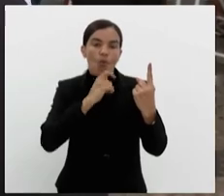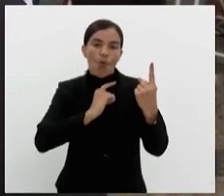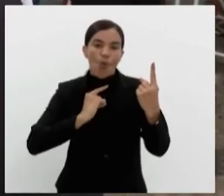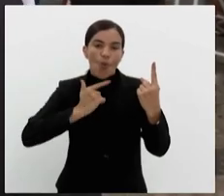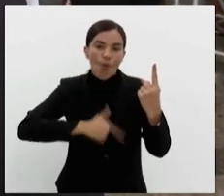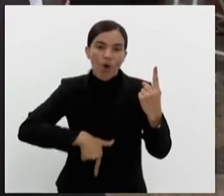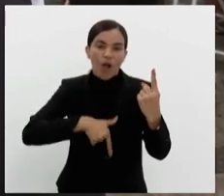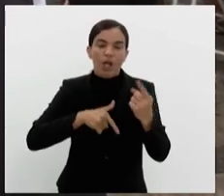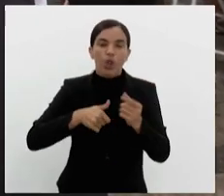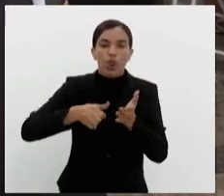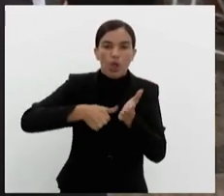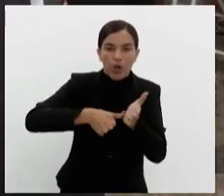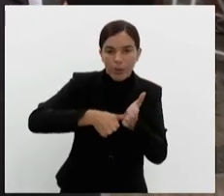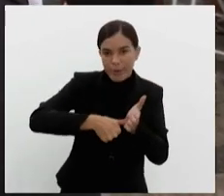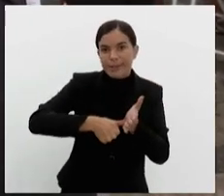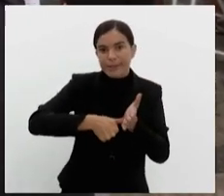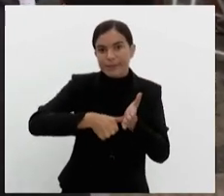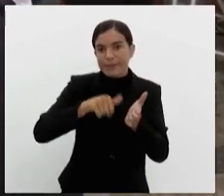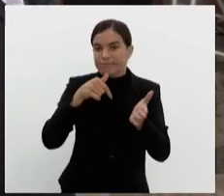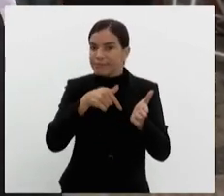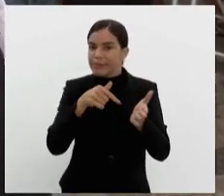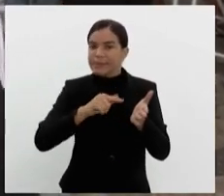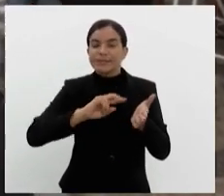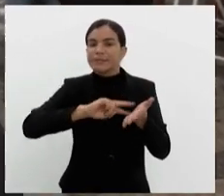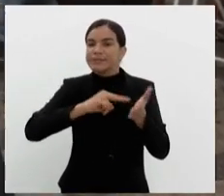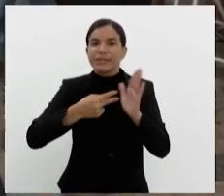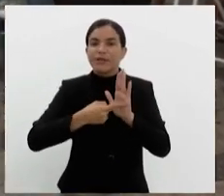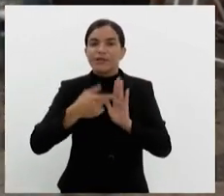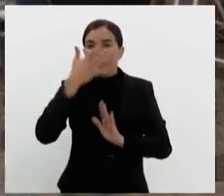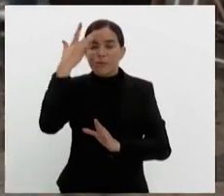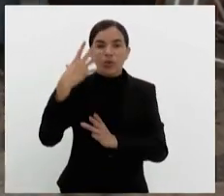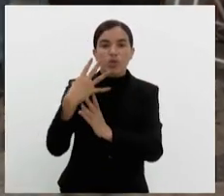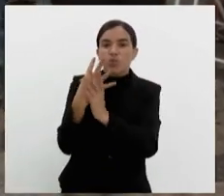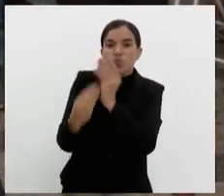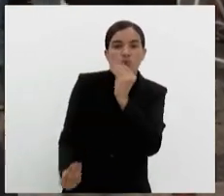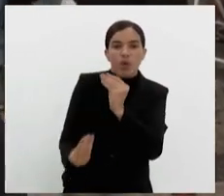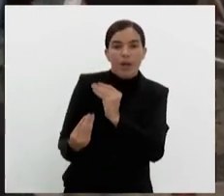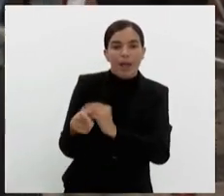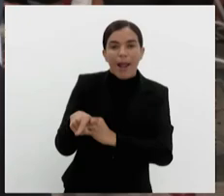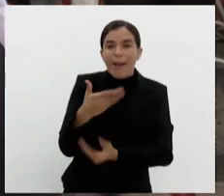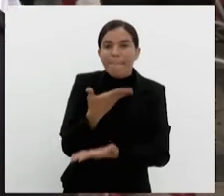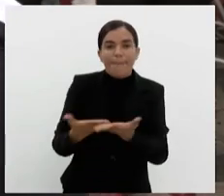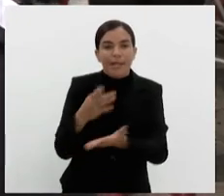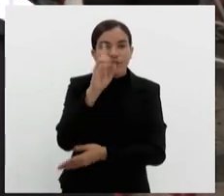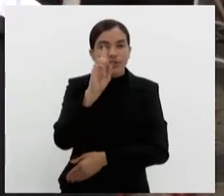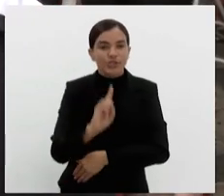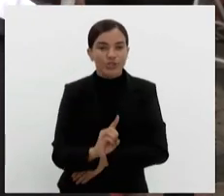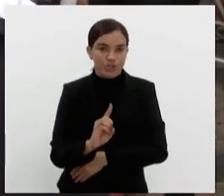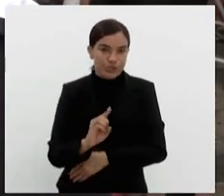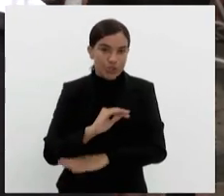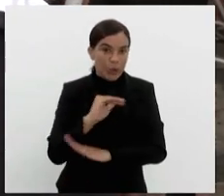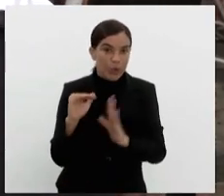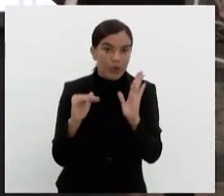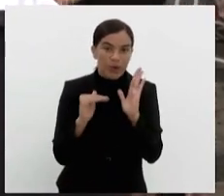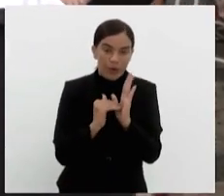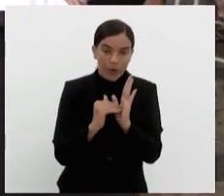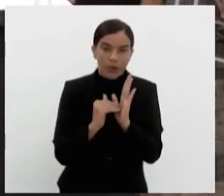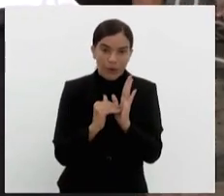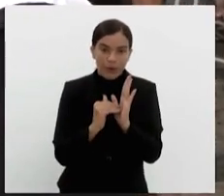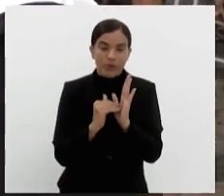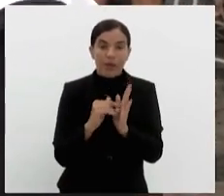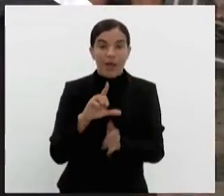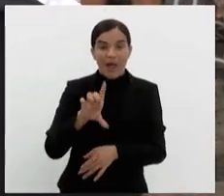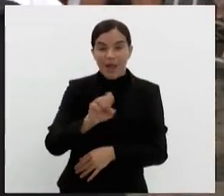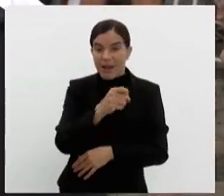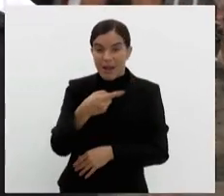básica, ela é considerada uma pessoa desaparecida, então ela perde os seus direitos. E a Leão